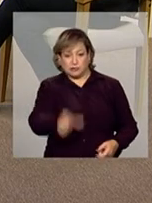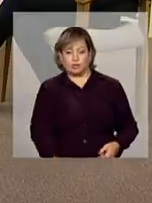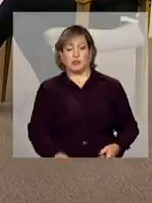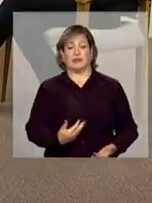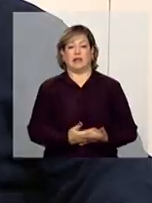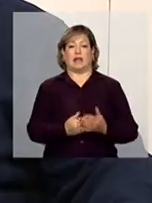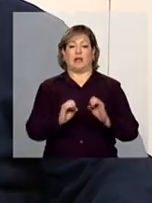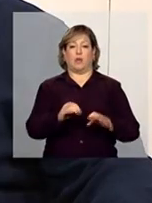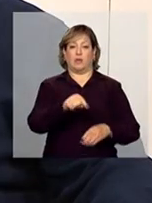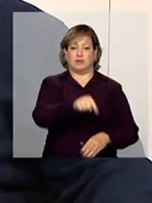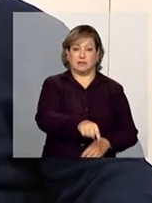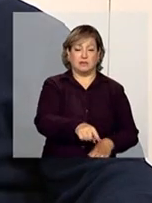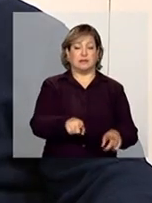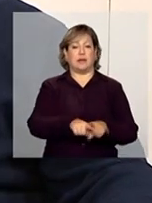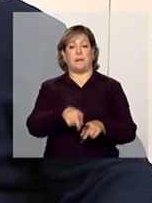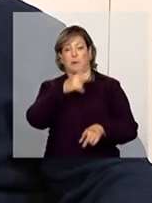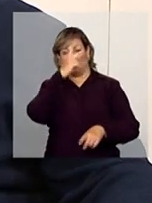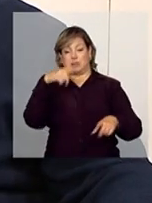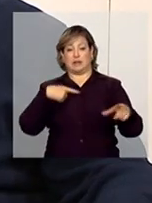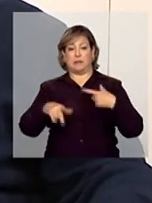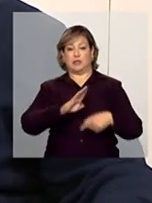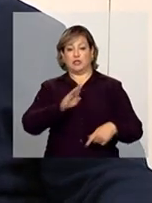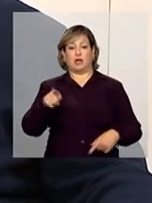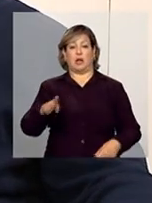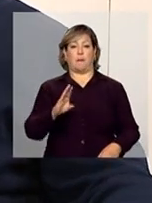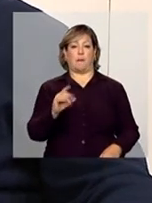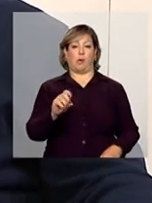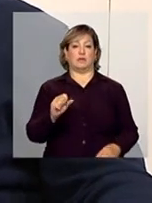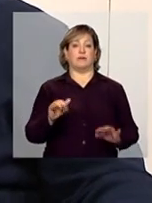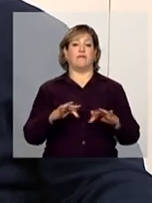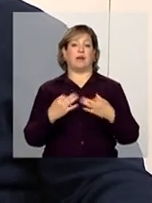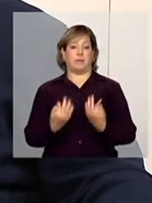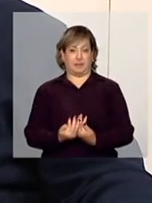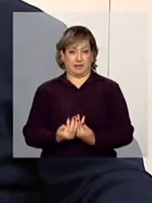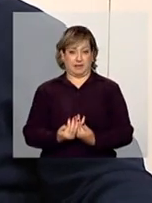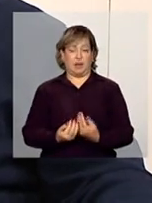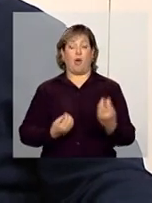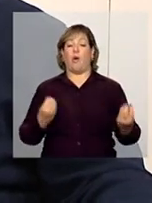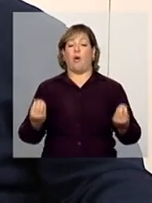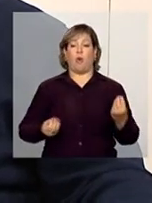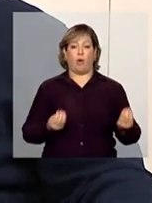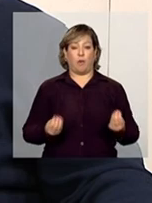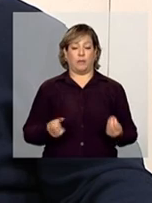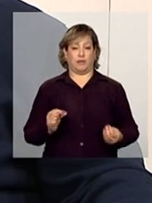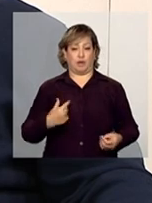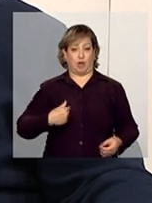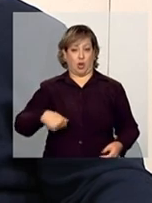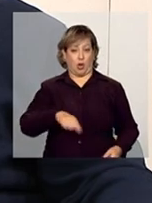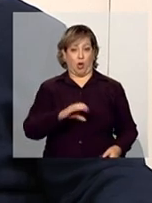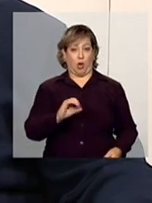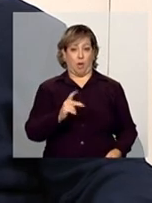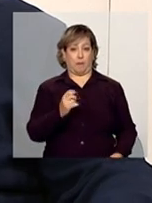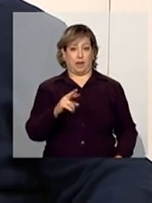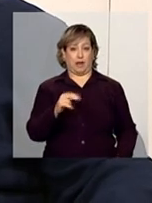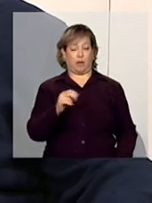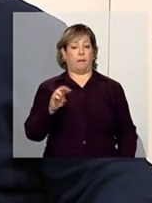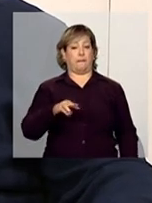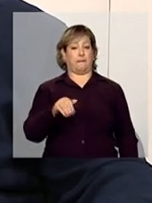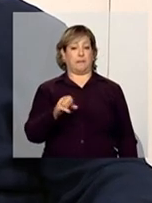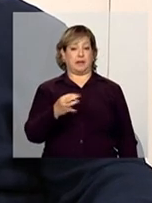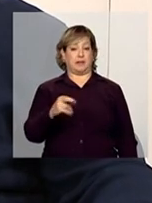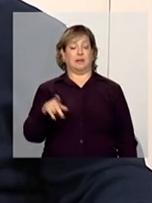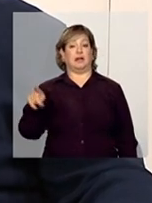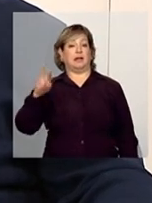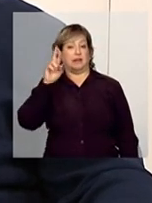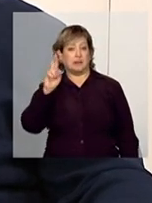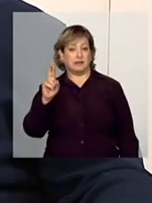e as pessoas que trabalham direto com o Bolsa Família. Como assim? Então, caberá ao nosso operador municipal, o Master, o responsável pela frequência